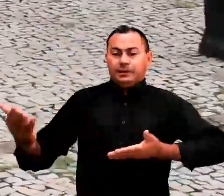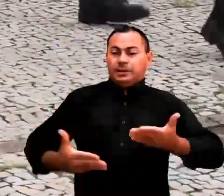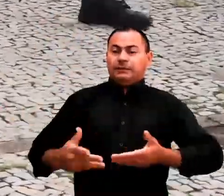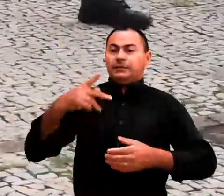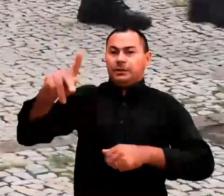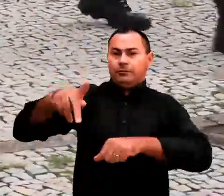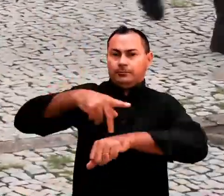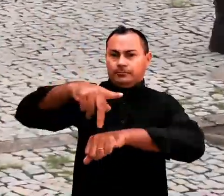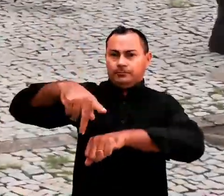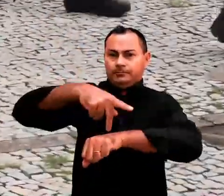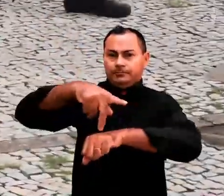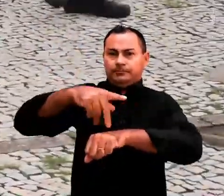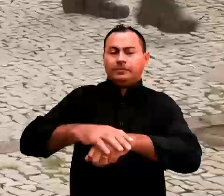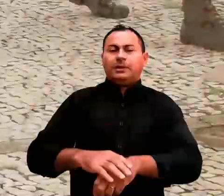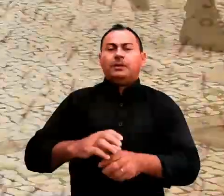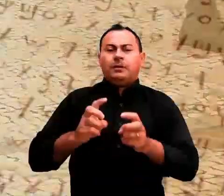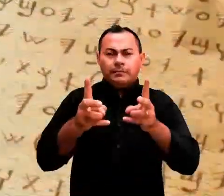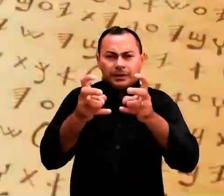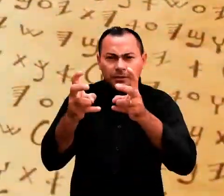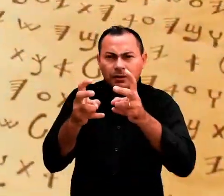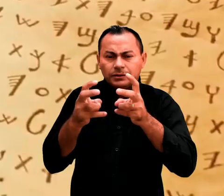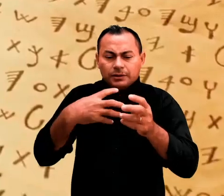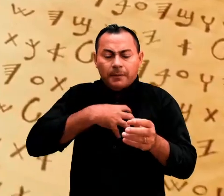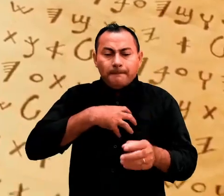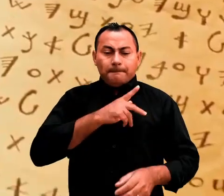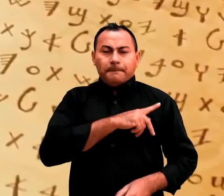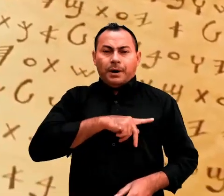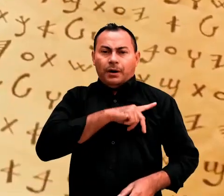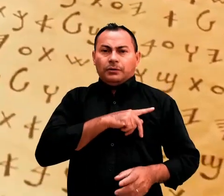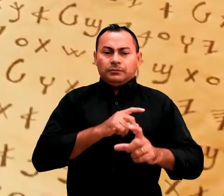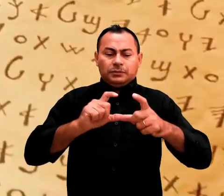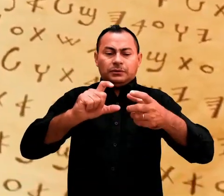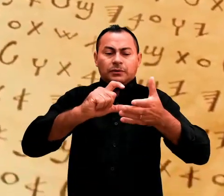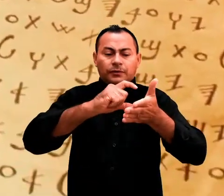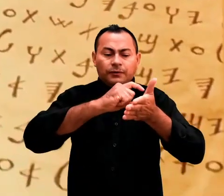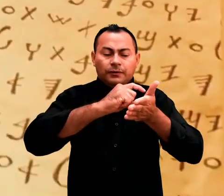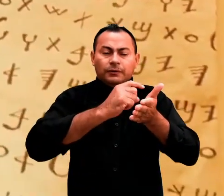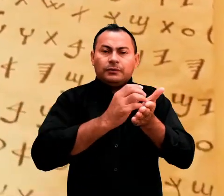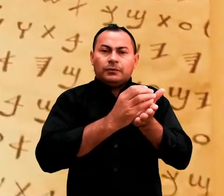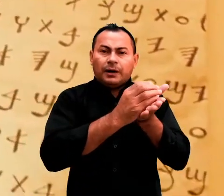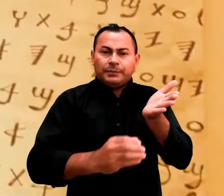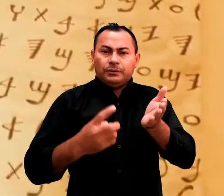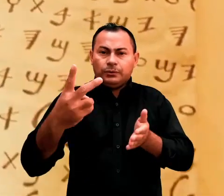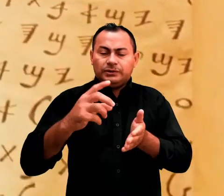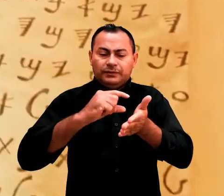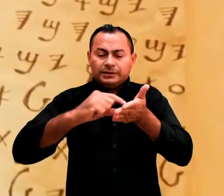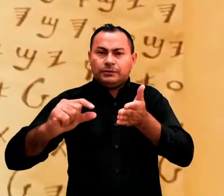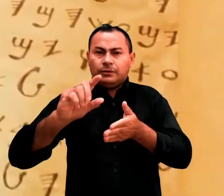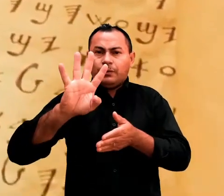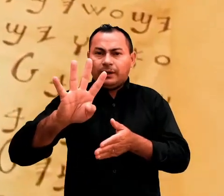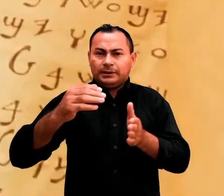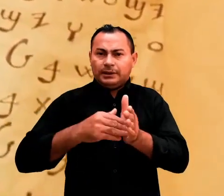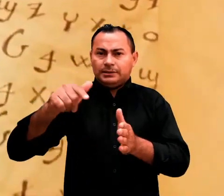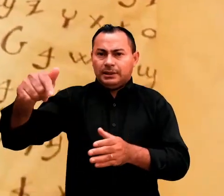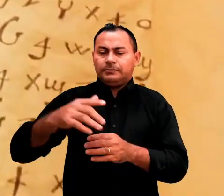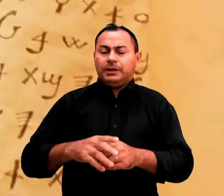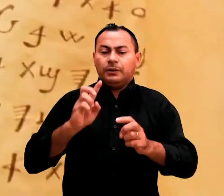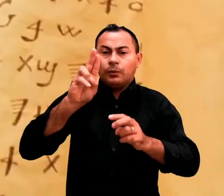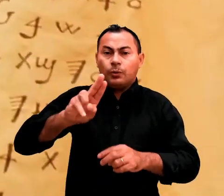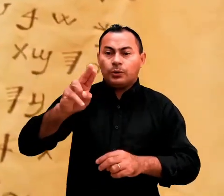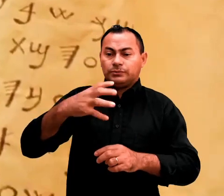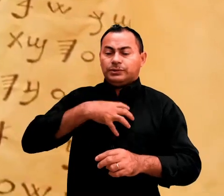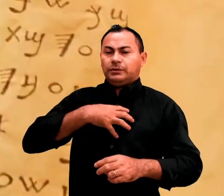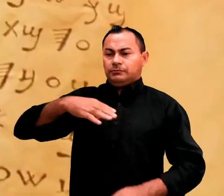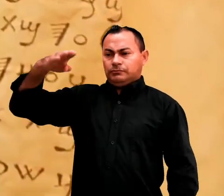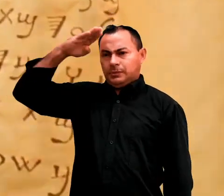serve o seu país. Observe a ilustração de Paulo nos versículos de 4 a 7 do capítulo 2. Ele usa a figura de um